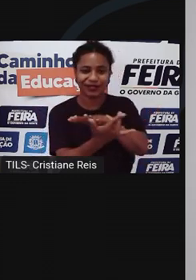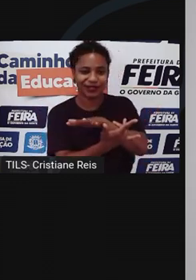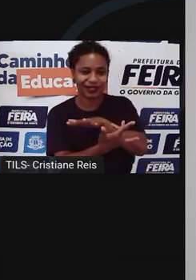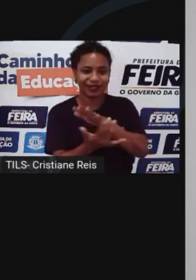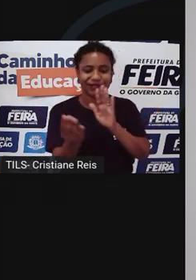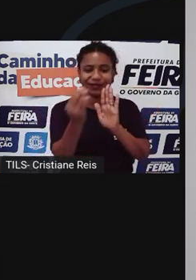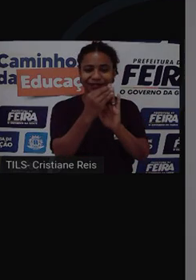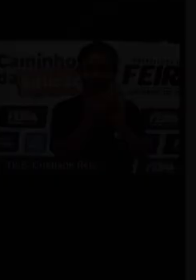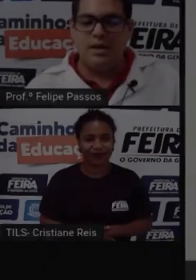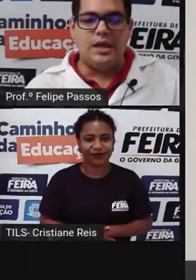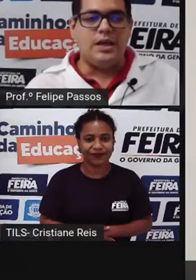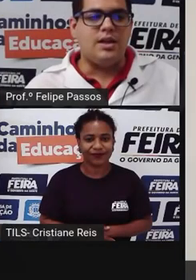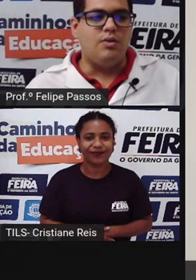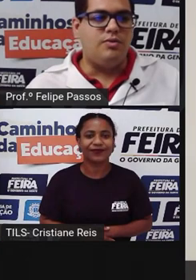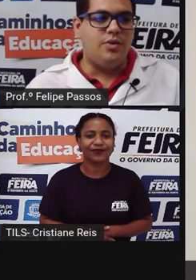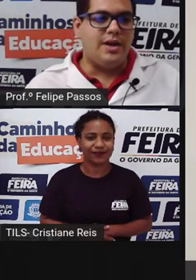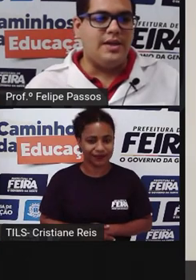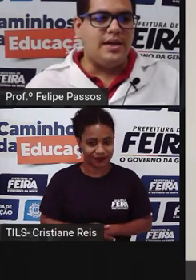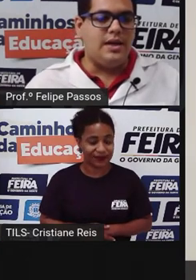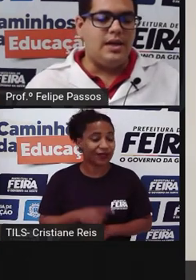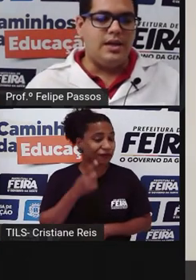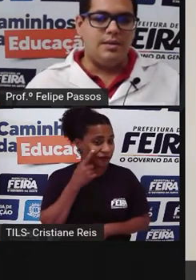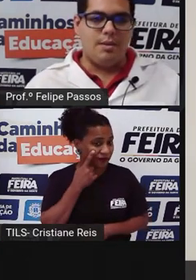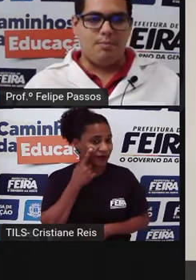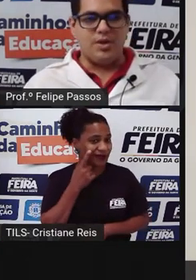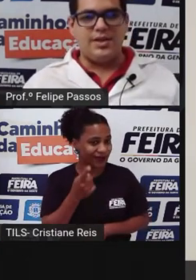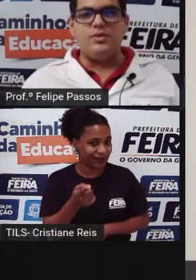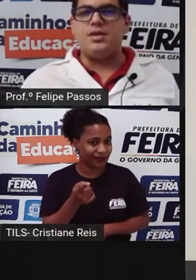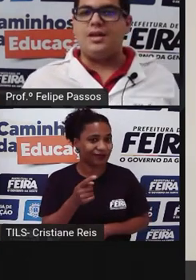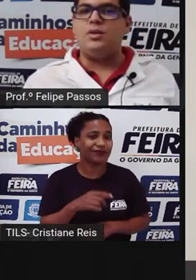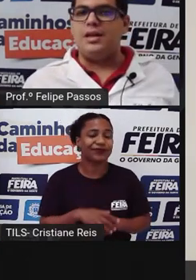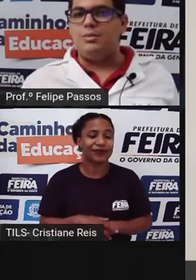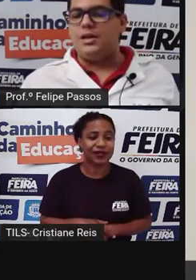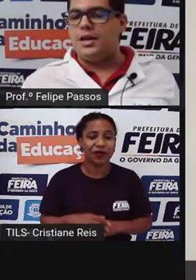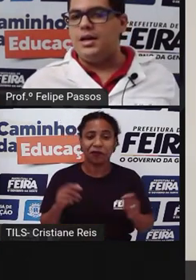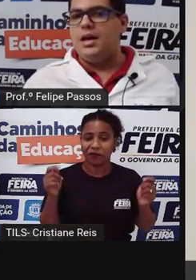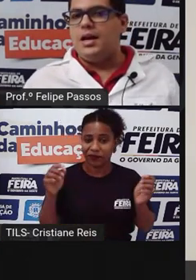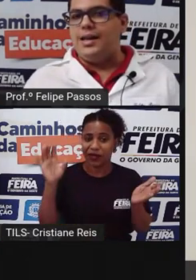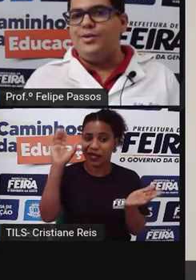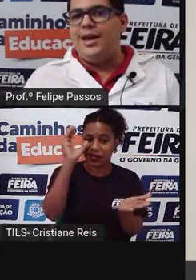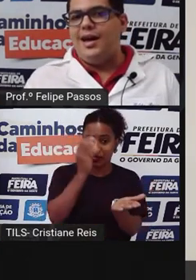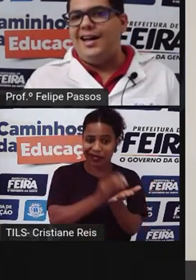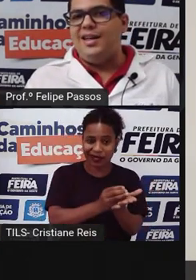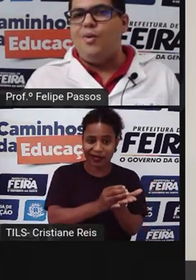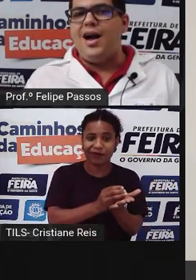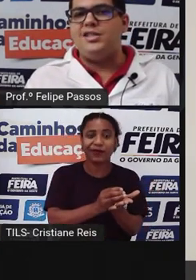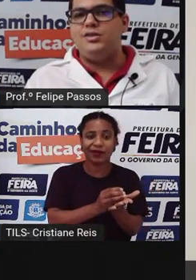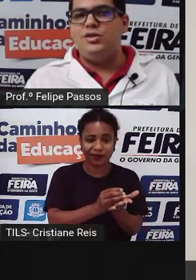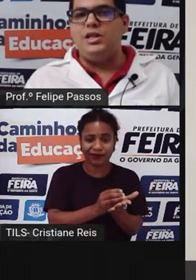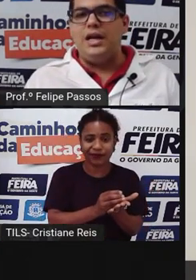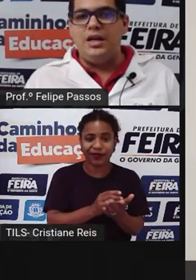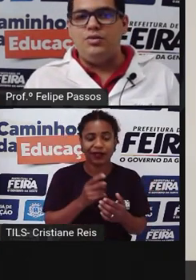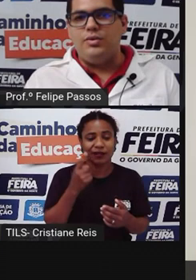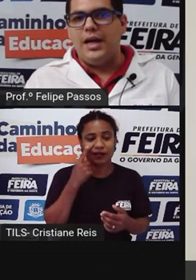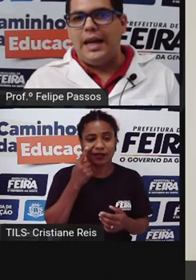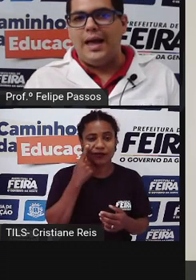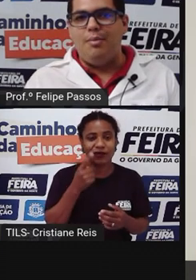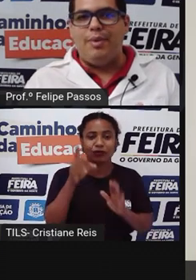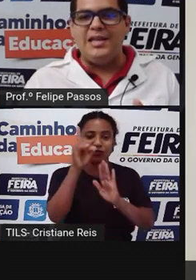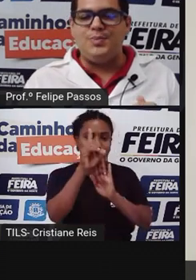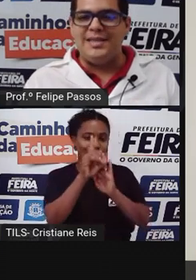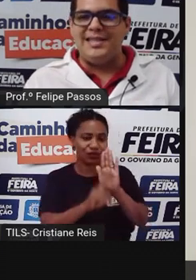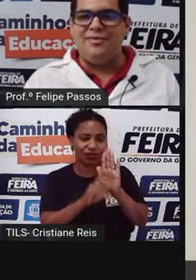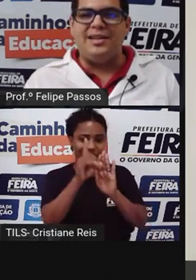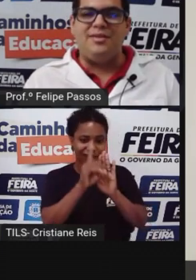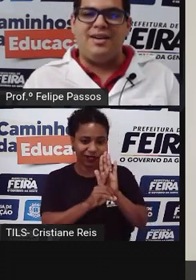descrição do vídeo. Então, viu aí que pode ser considerado crime, né? Claro que a linguagem do direito é